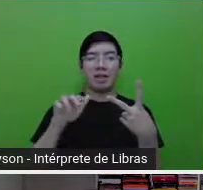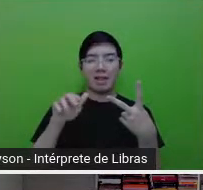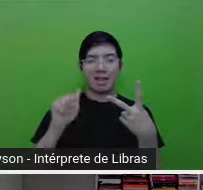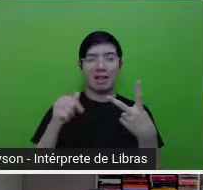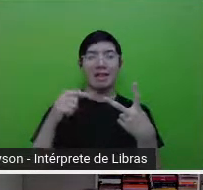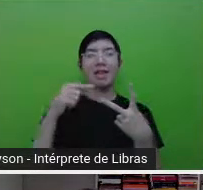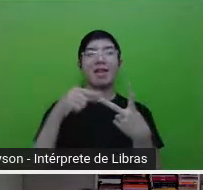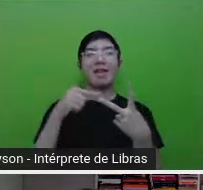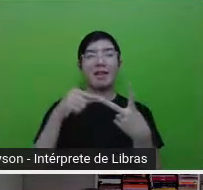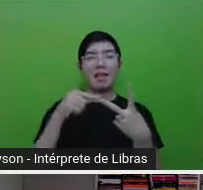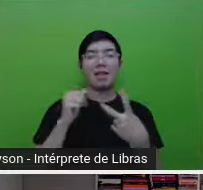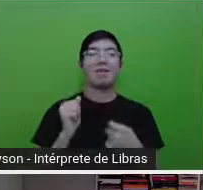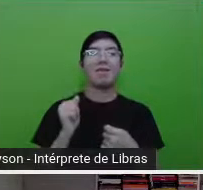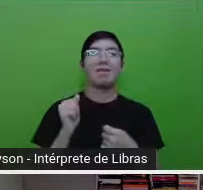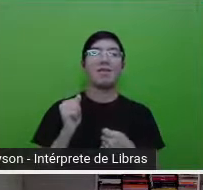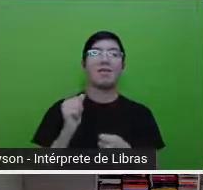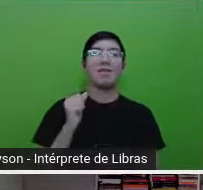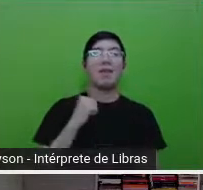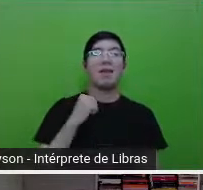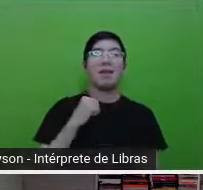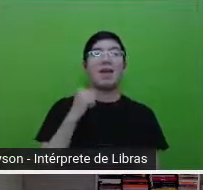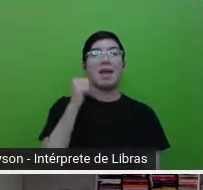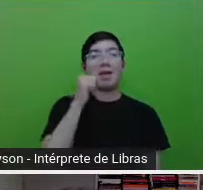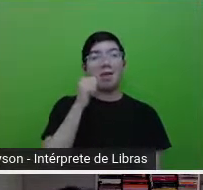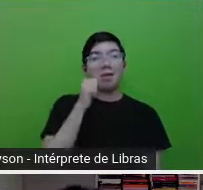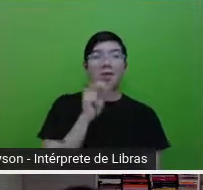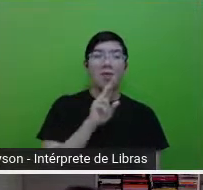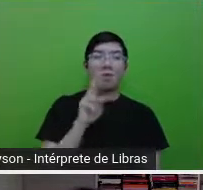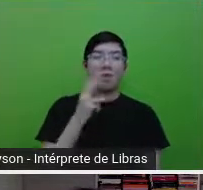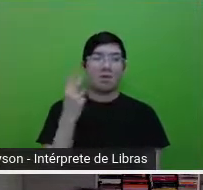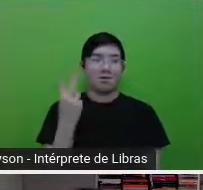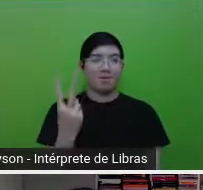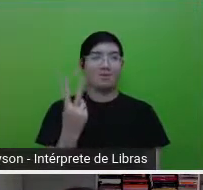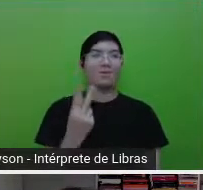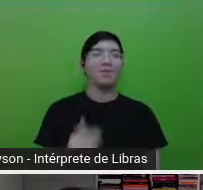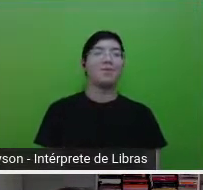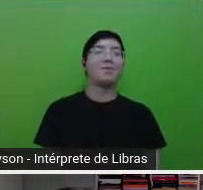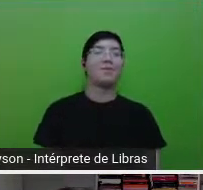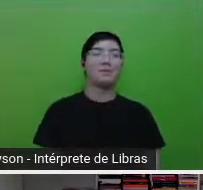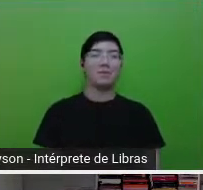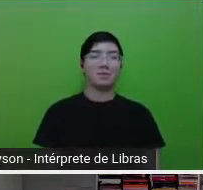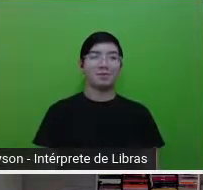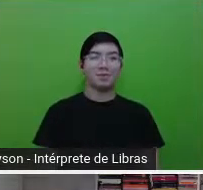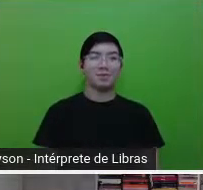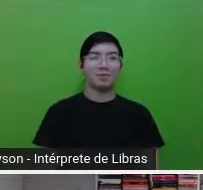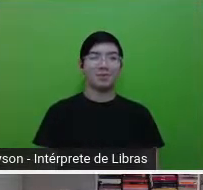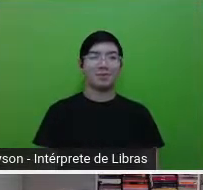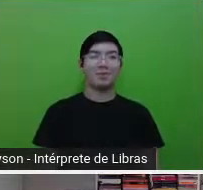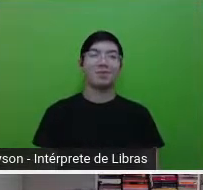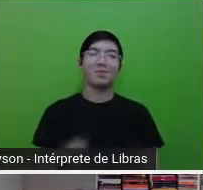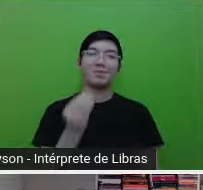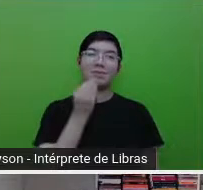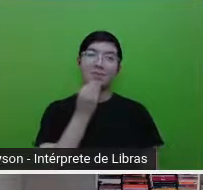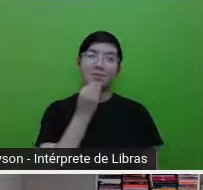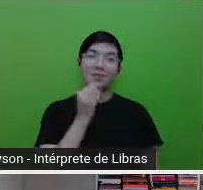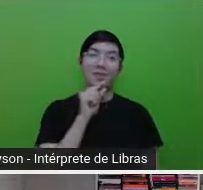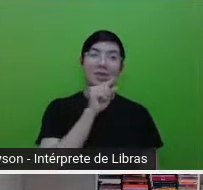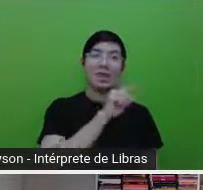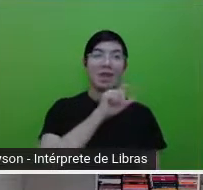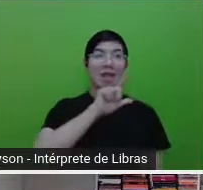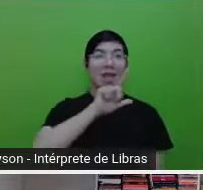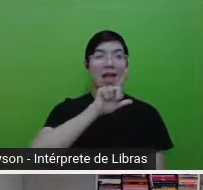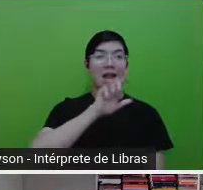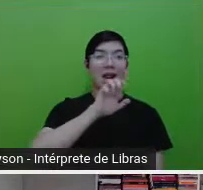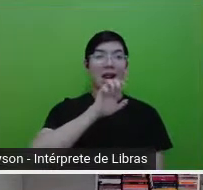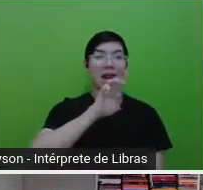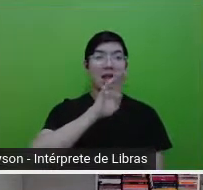Helena Ferrante, ela é meio Manuel Carlos. E a história, de passar no Leblon, se passa em Nápoles. E